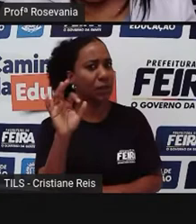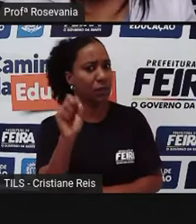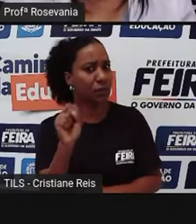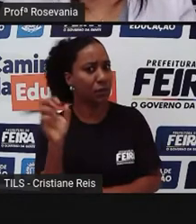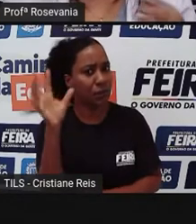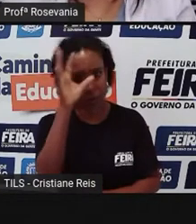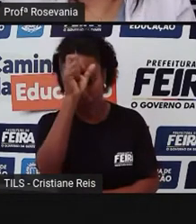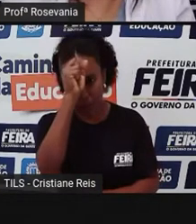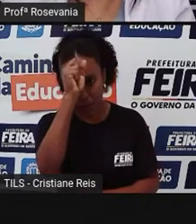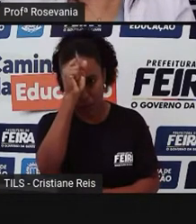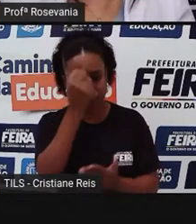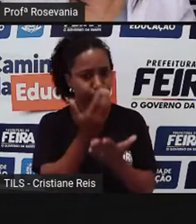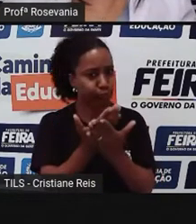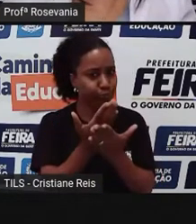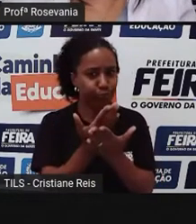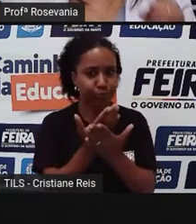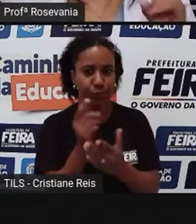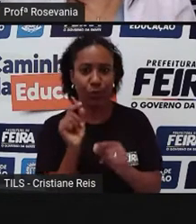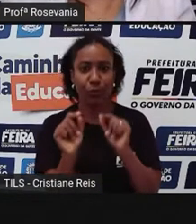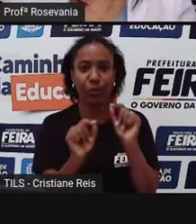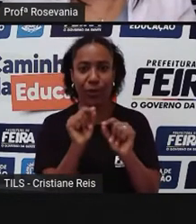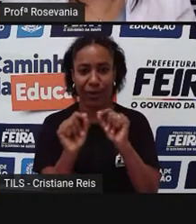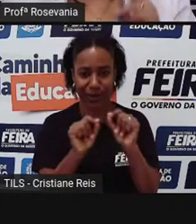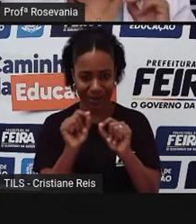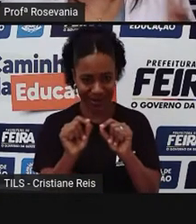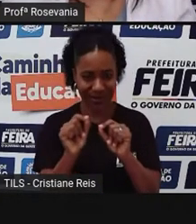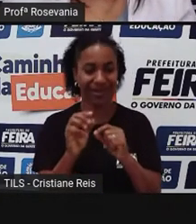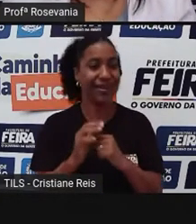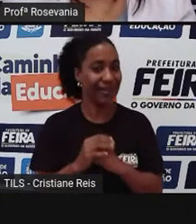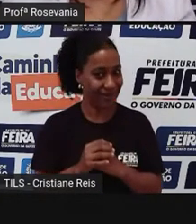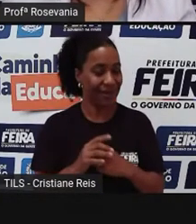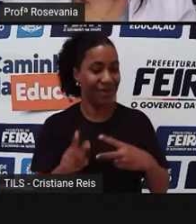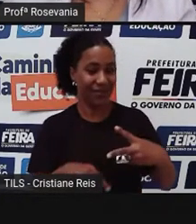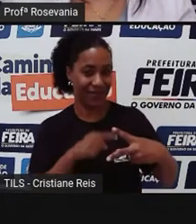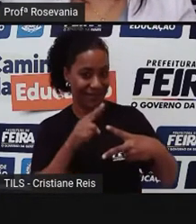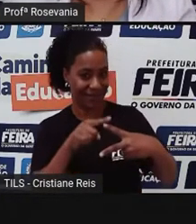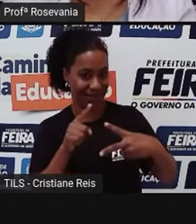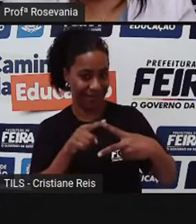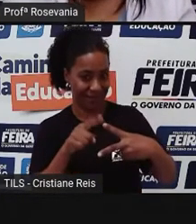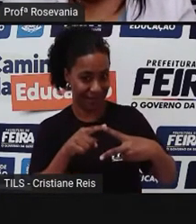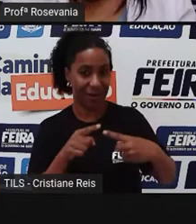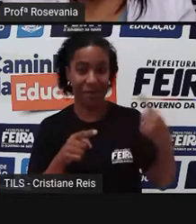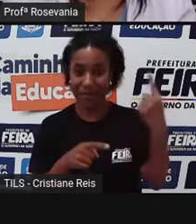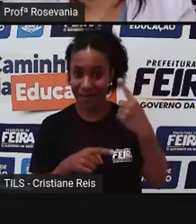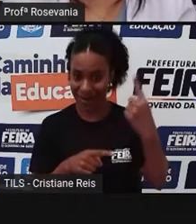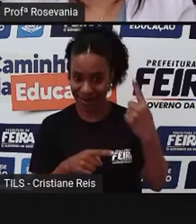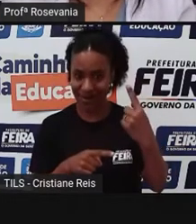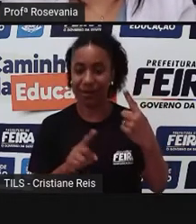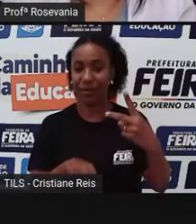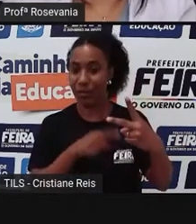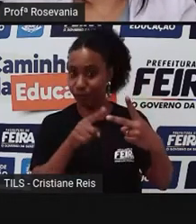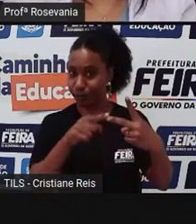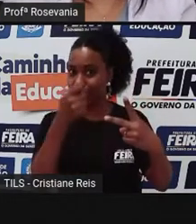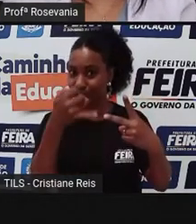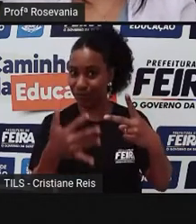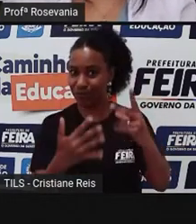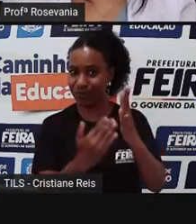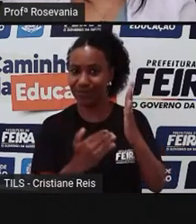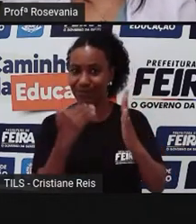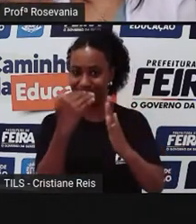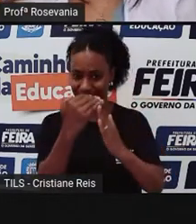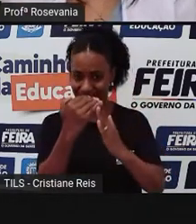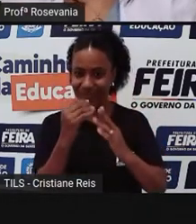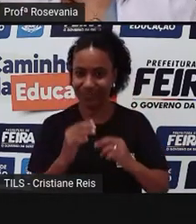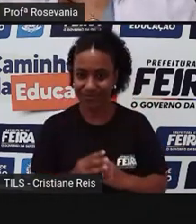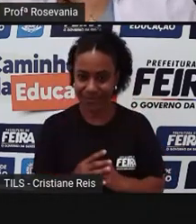do sertão? Como vocês perceberam ali, essa aula, ela foi dividida em duas partes, essa é a primeira parte, e a primeira parte nós vamos